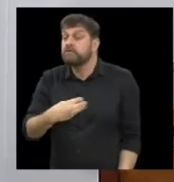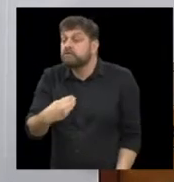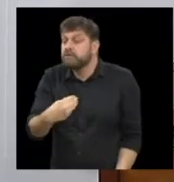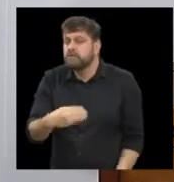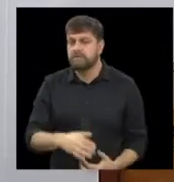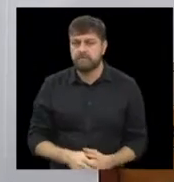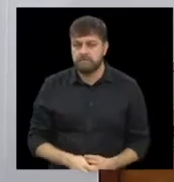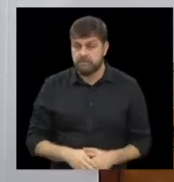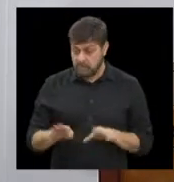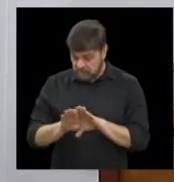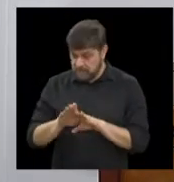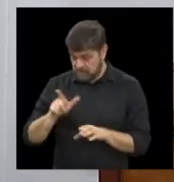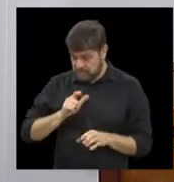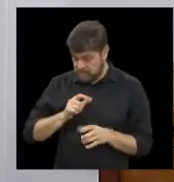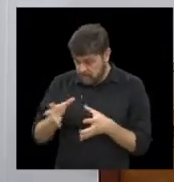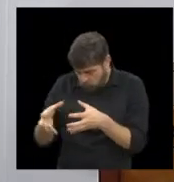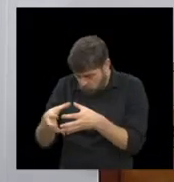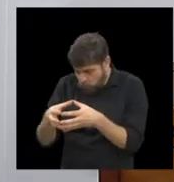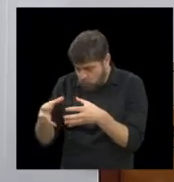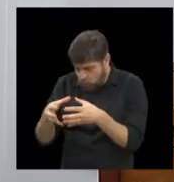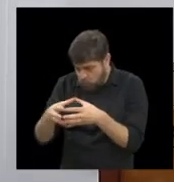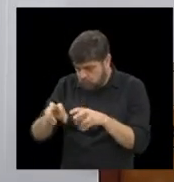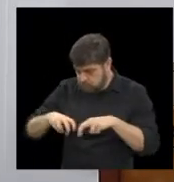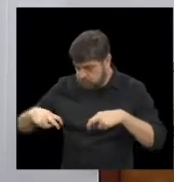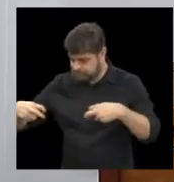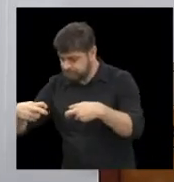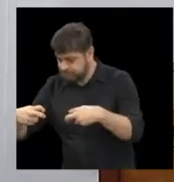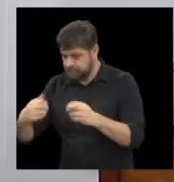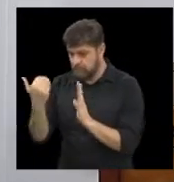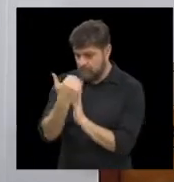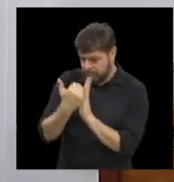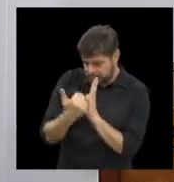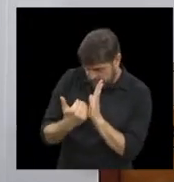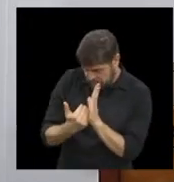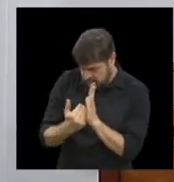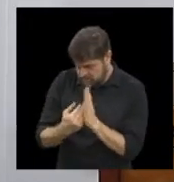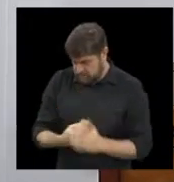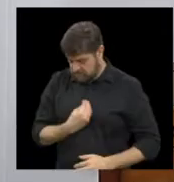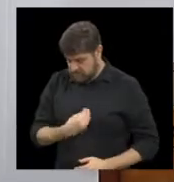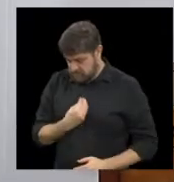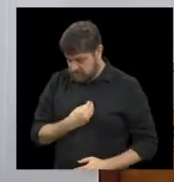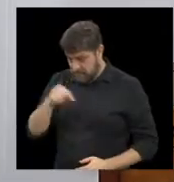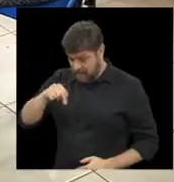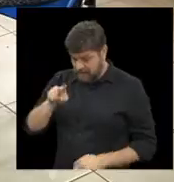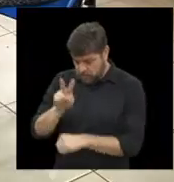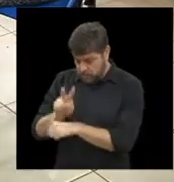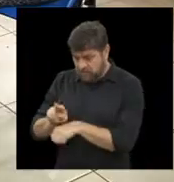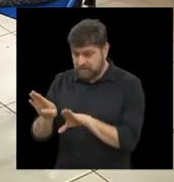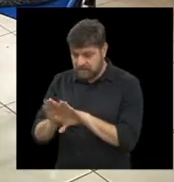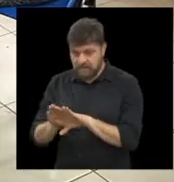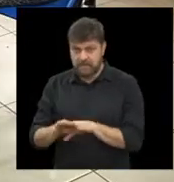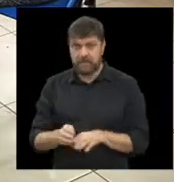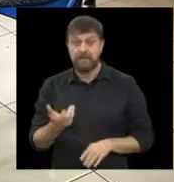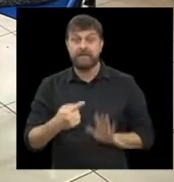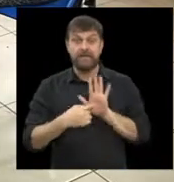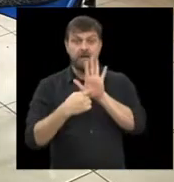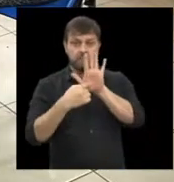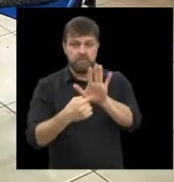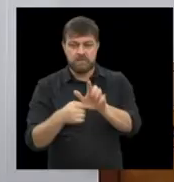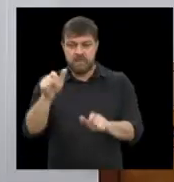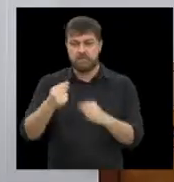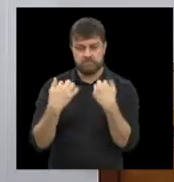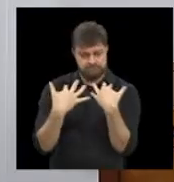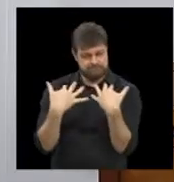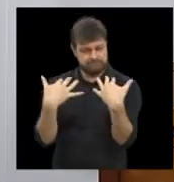psicológico e os filhos também têm essa oportunidade de participar do projeto Recriando? Isso, isso mesmo. Eu vou passar para o